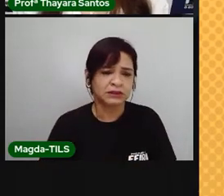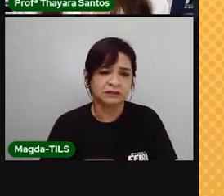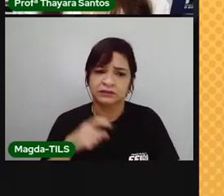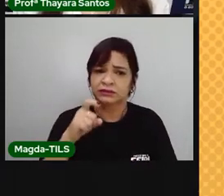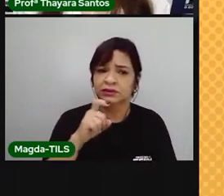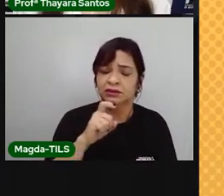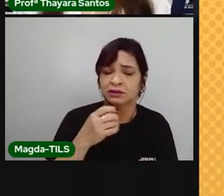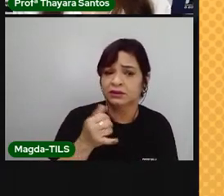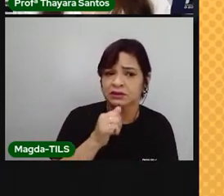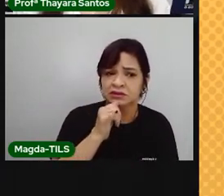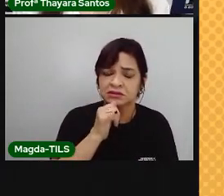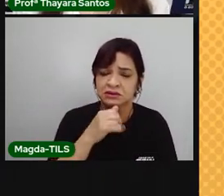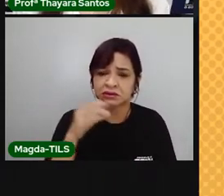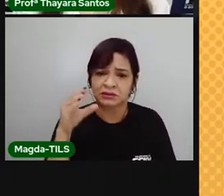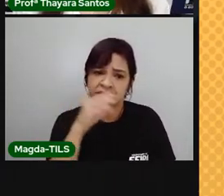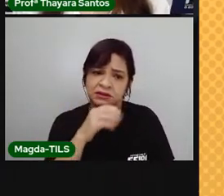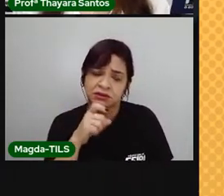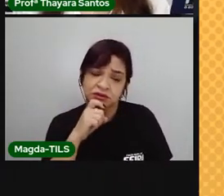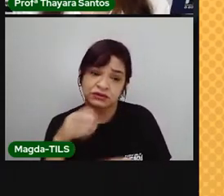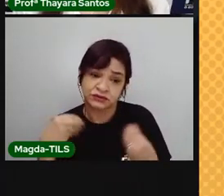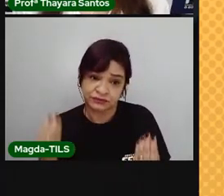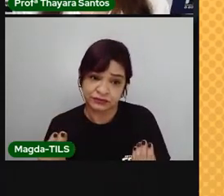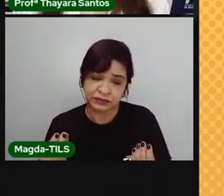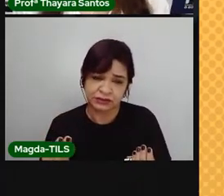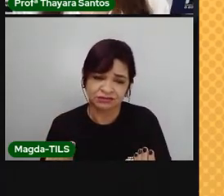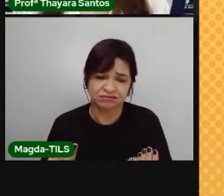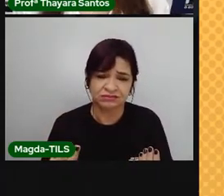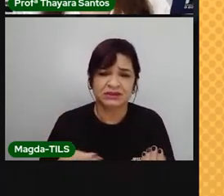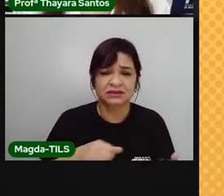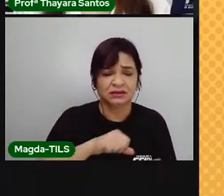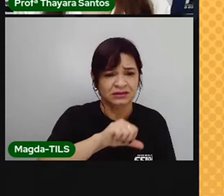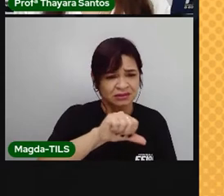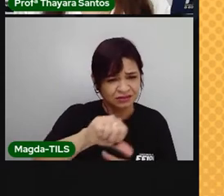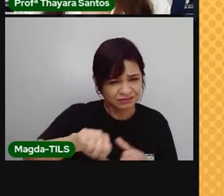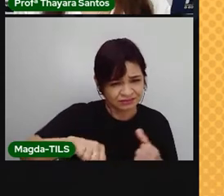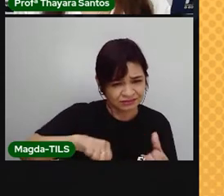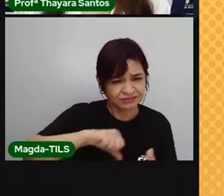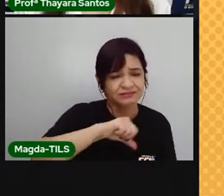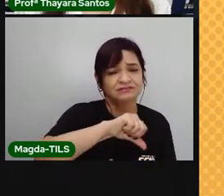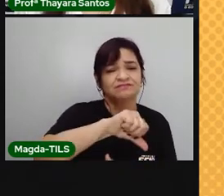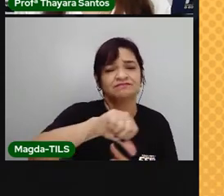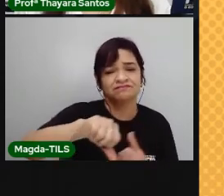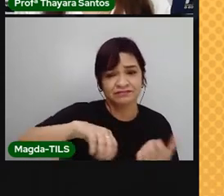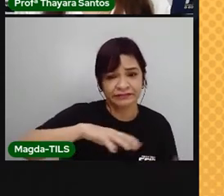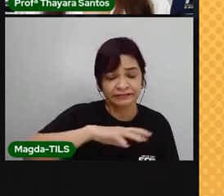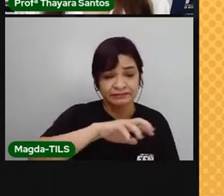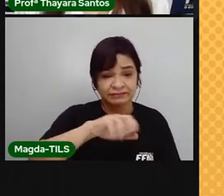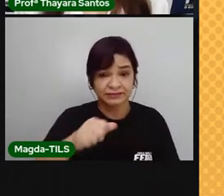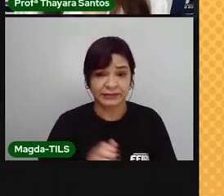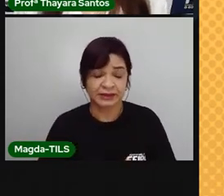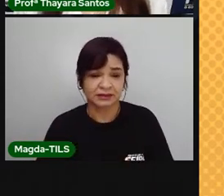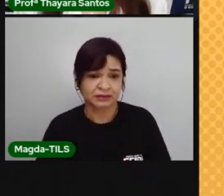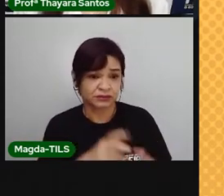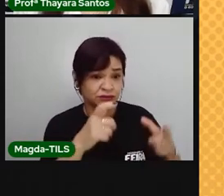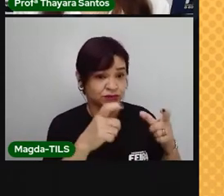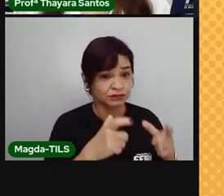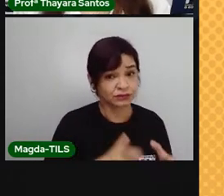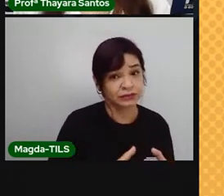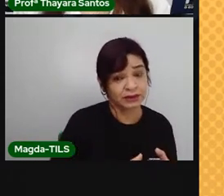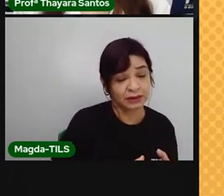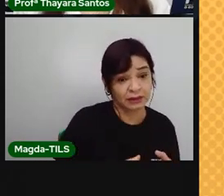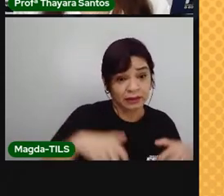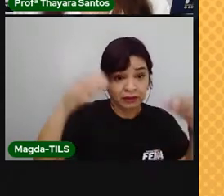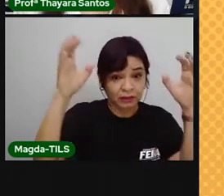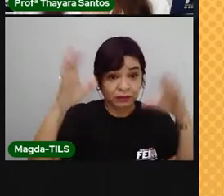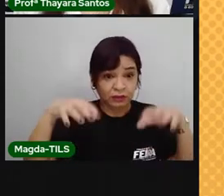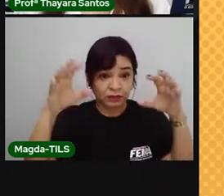Nos últimos séculos, o clima da Terra mudou, alterando as condições habituais de um lugar em termos de chuva